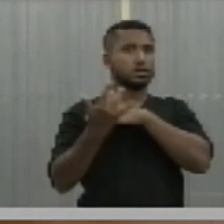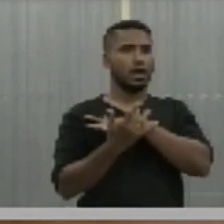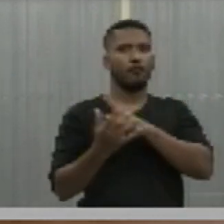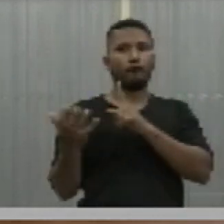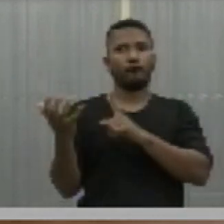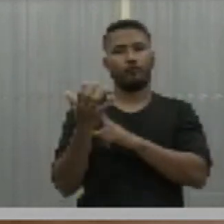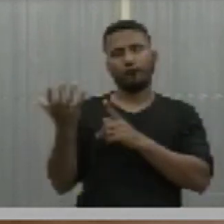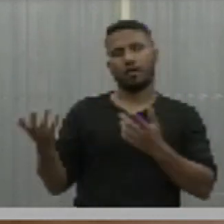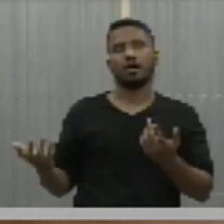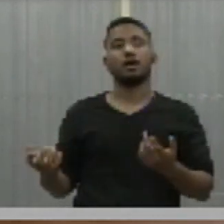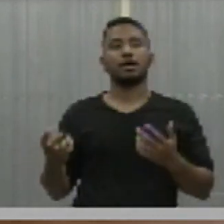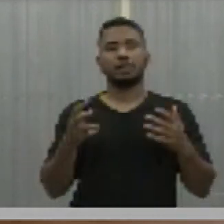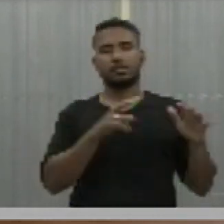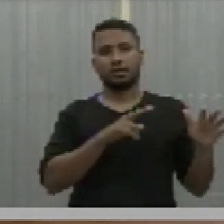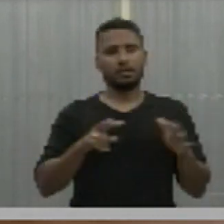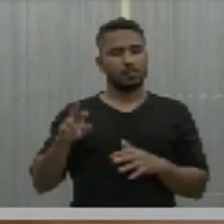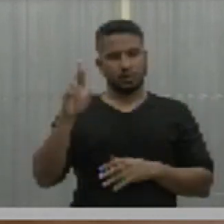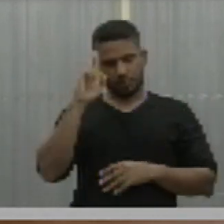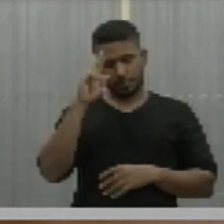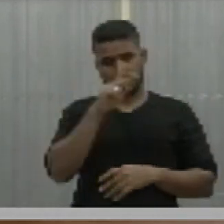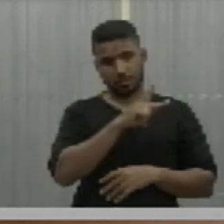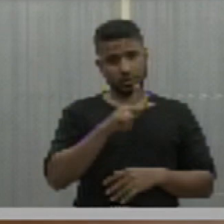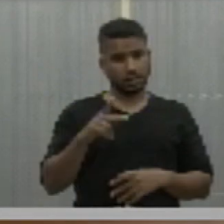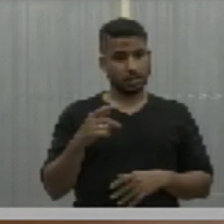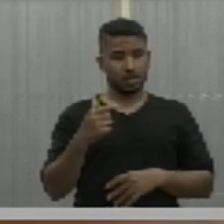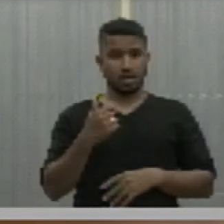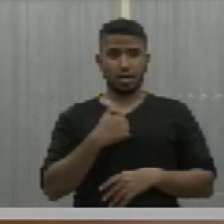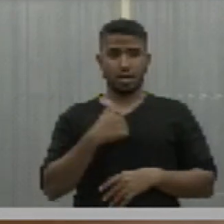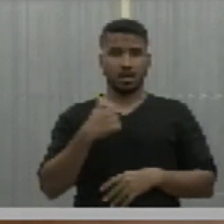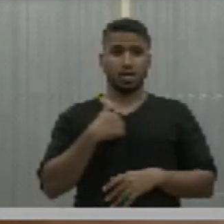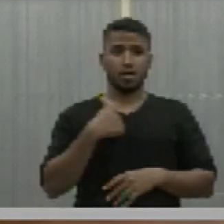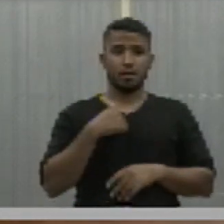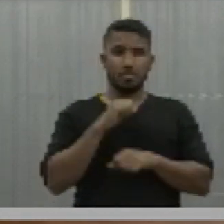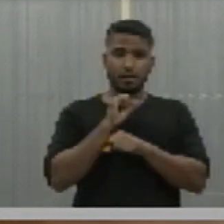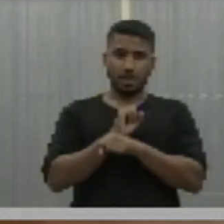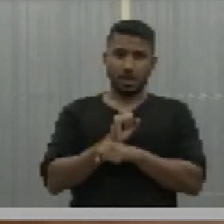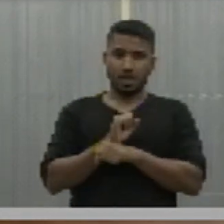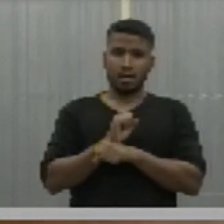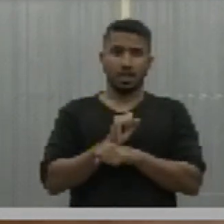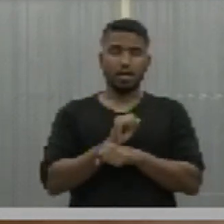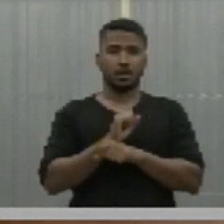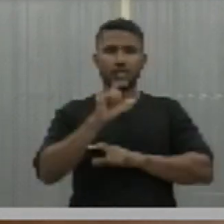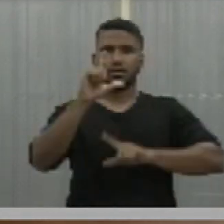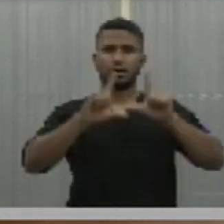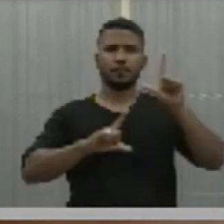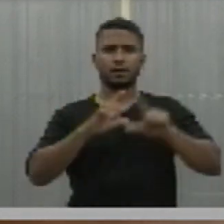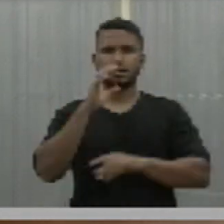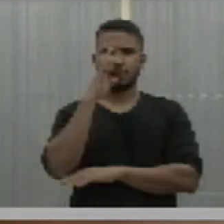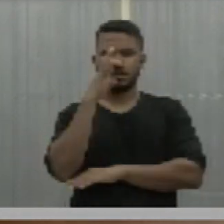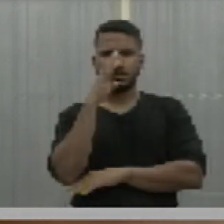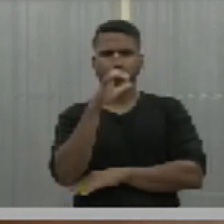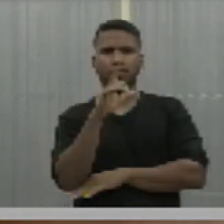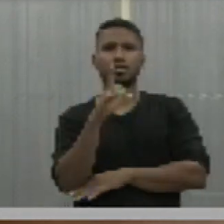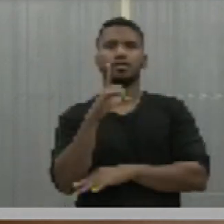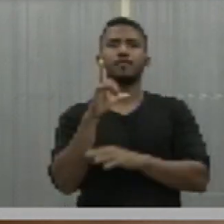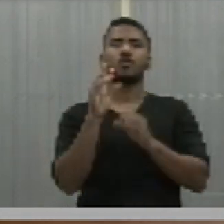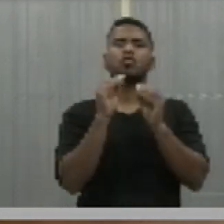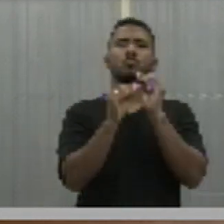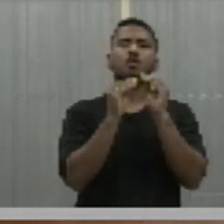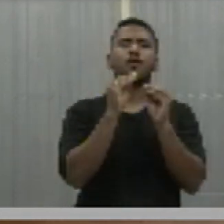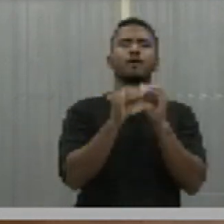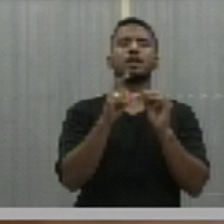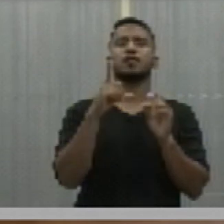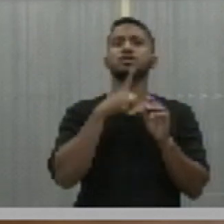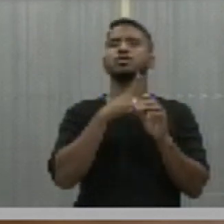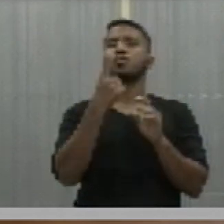Essa semana, senhor presidente, eu parei por um momento na frente da TV que estava passando uma novela e